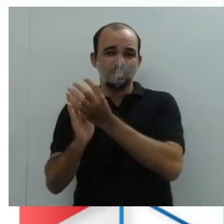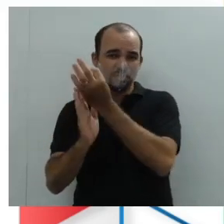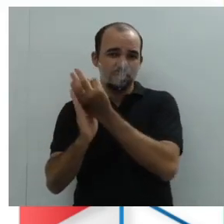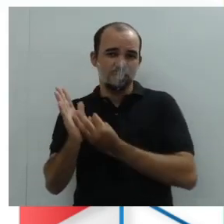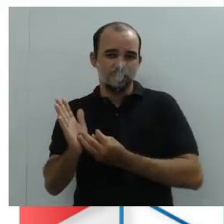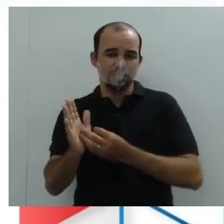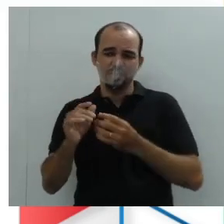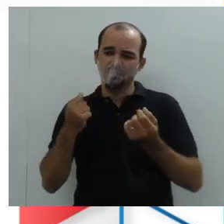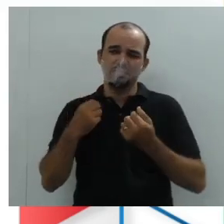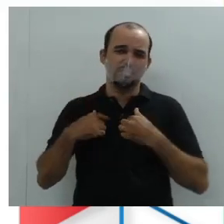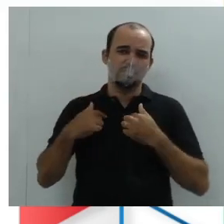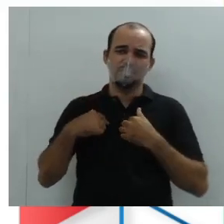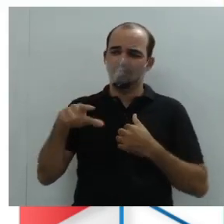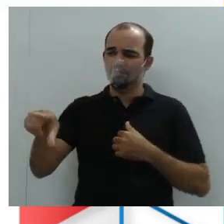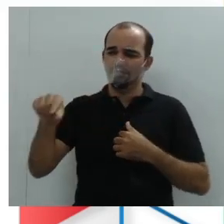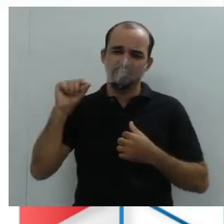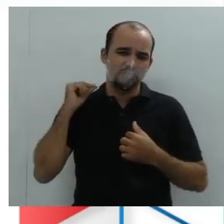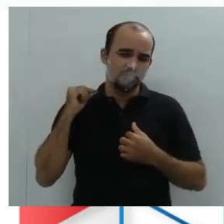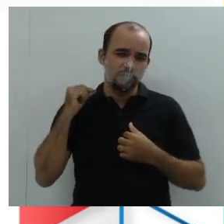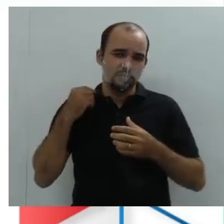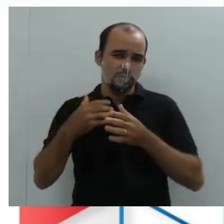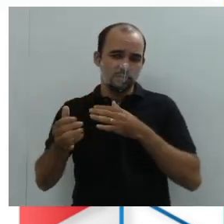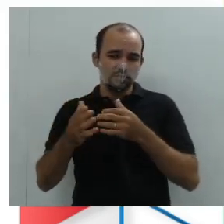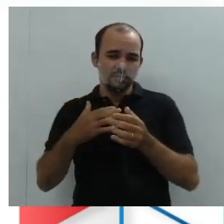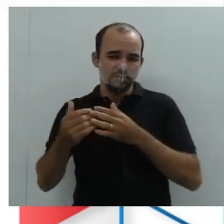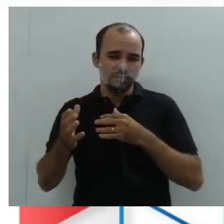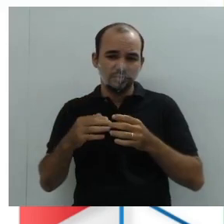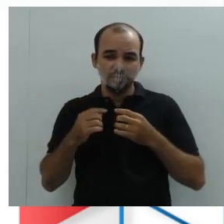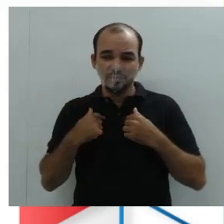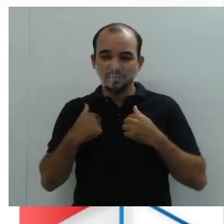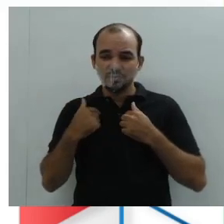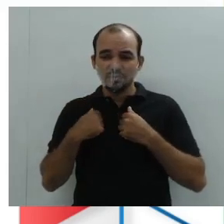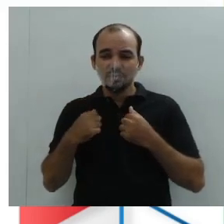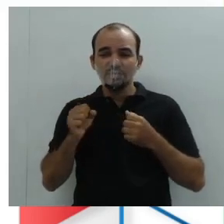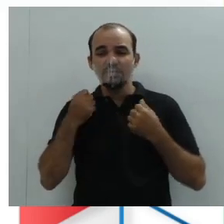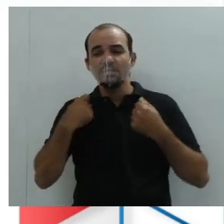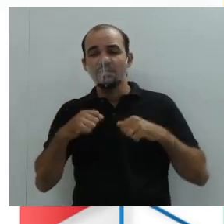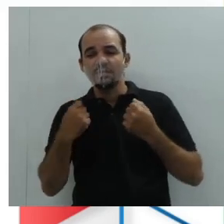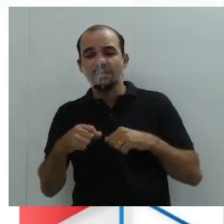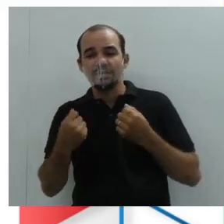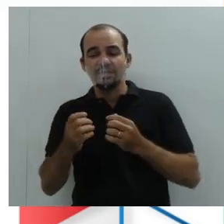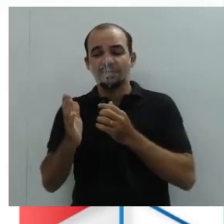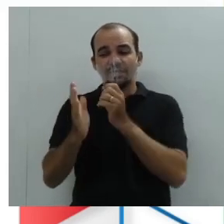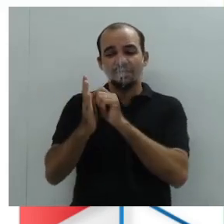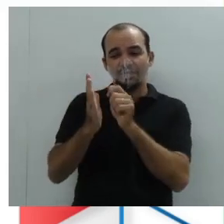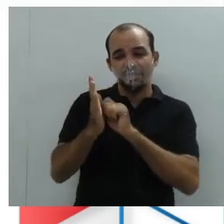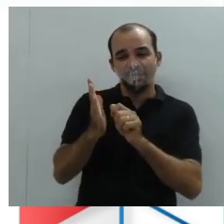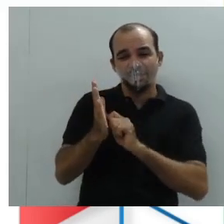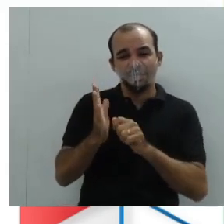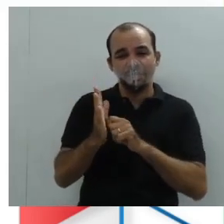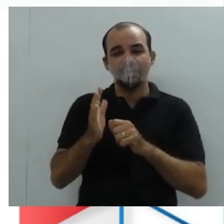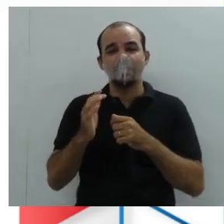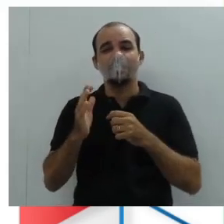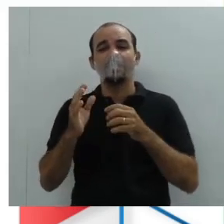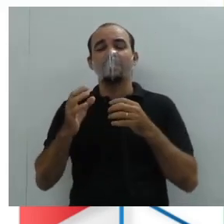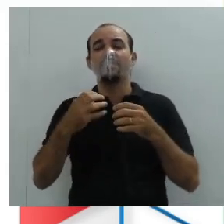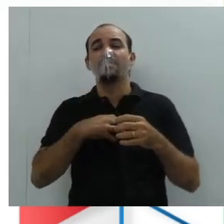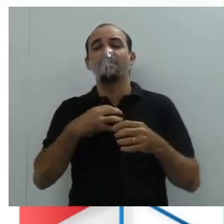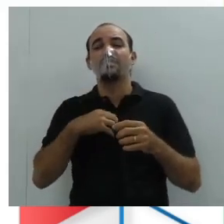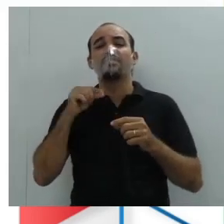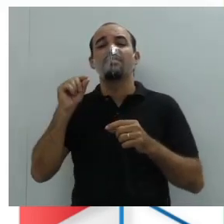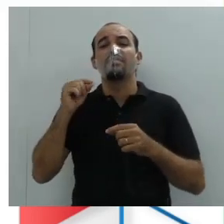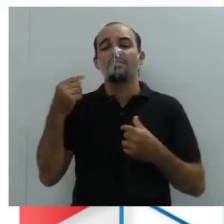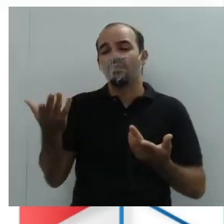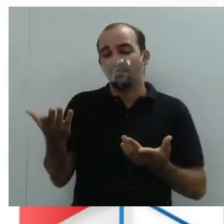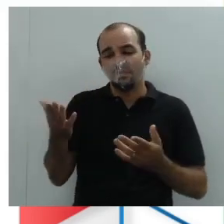posso escolher um gênero textual que atenda melhor a minha necessidade. Então, os gêneros, eles são muito mais flexíveis.